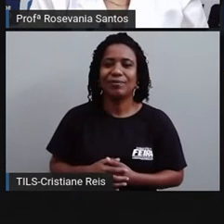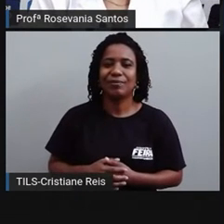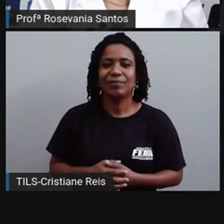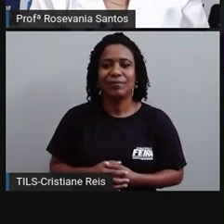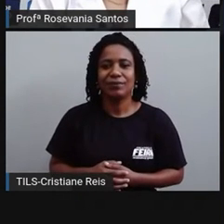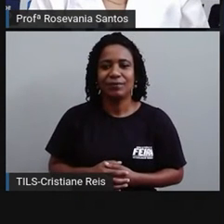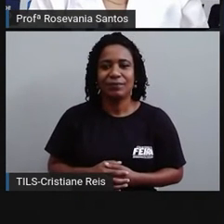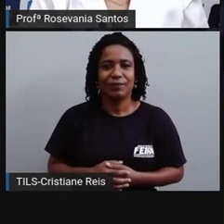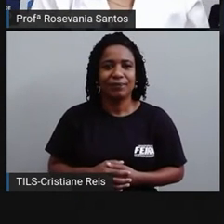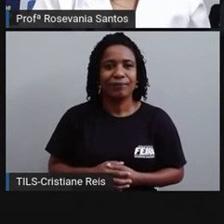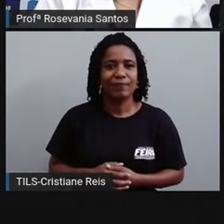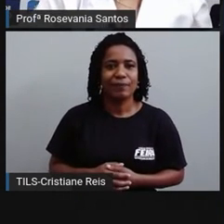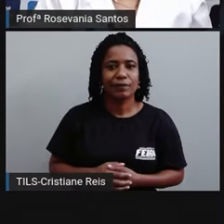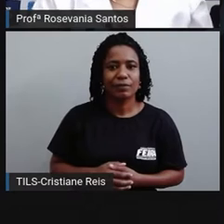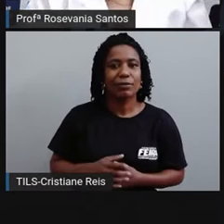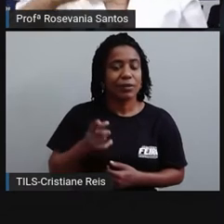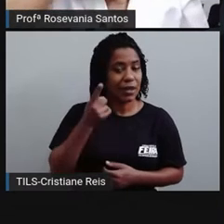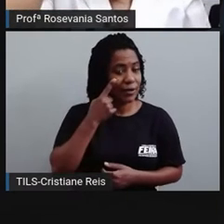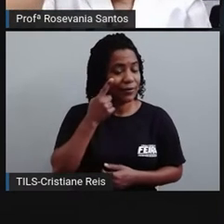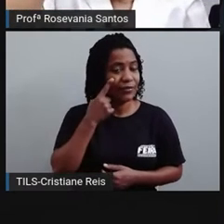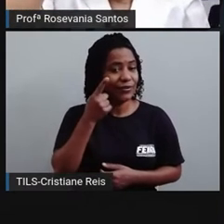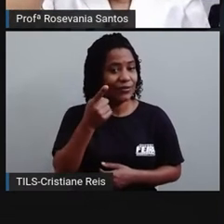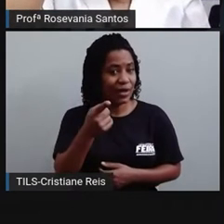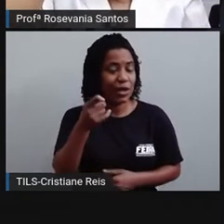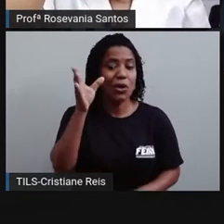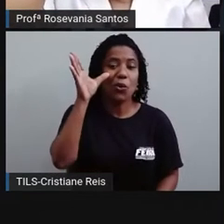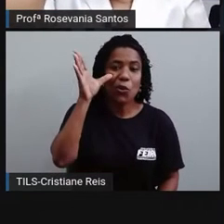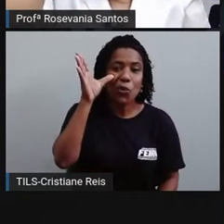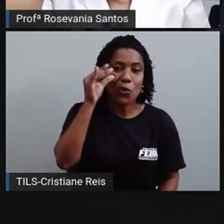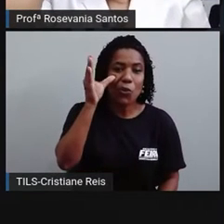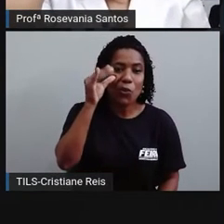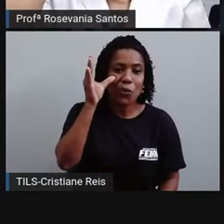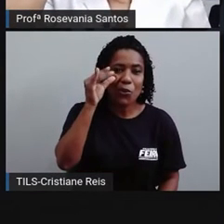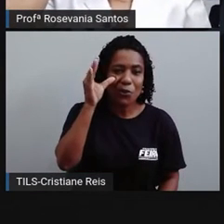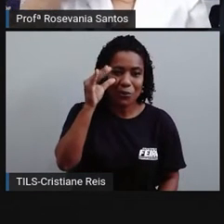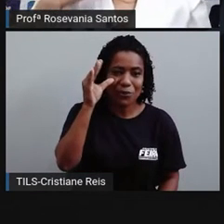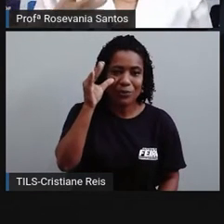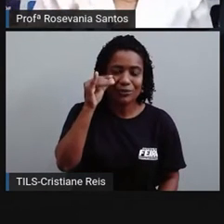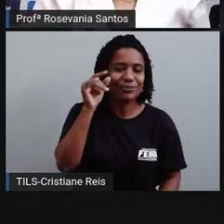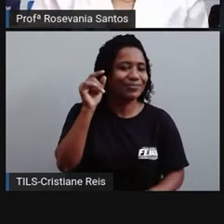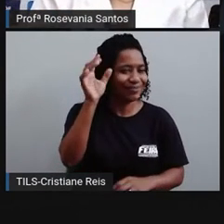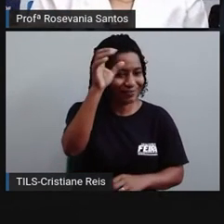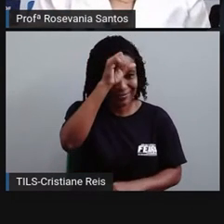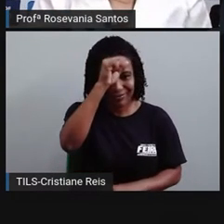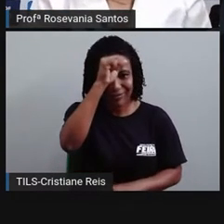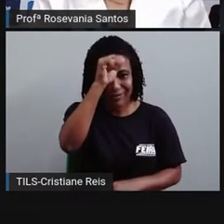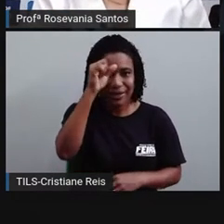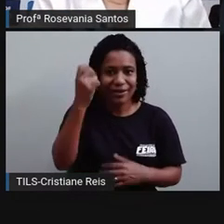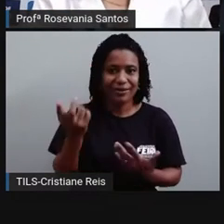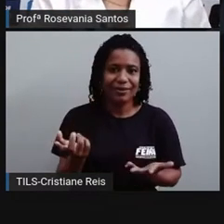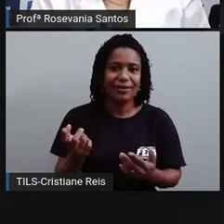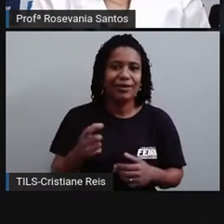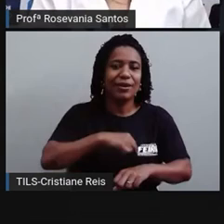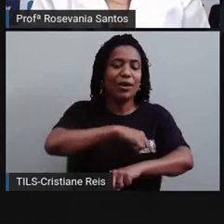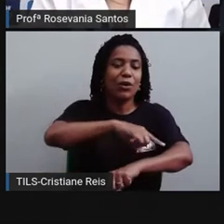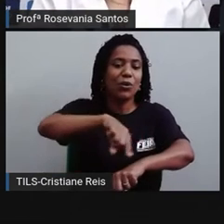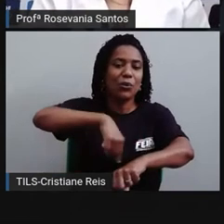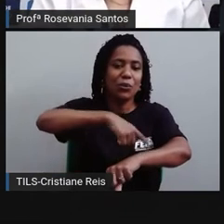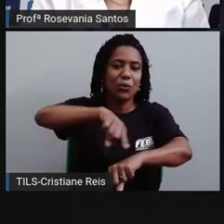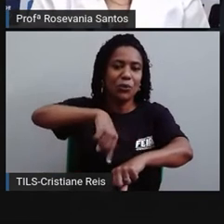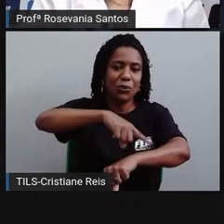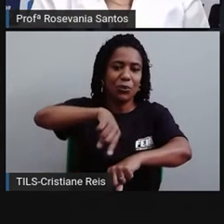uma adiantada aqui. A Pro separou algumas curiosidades. A principal dela é que a gente sempre diz que ele dura quantas horas?